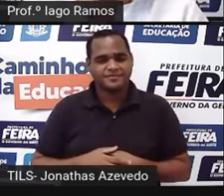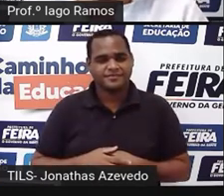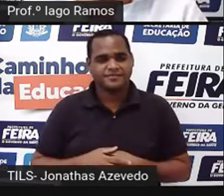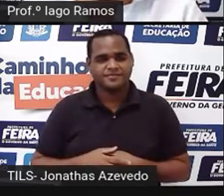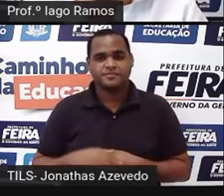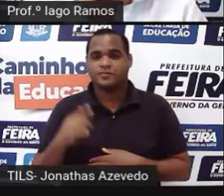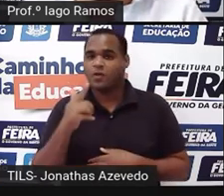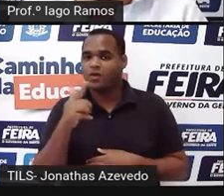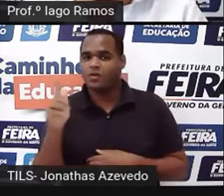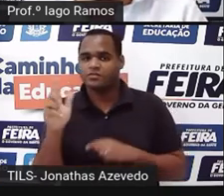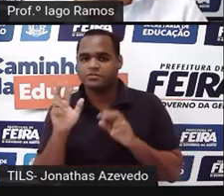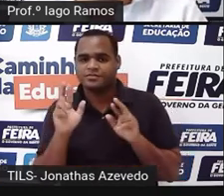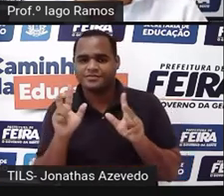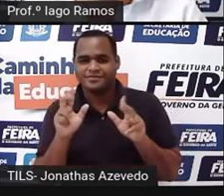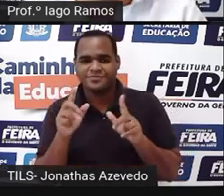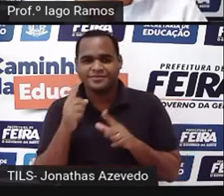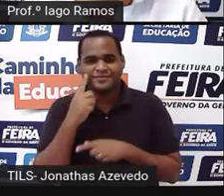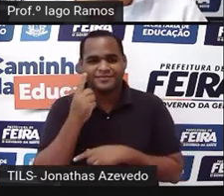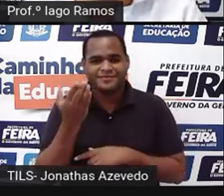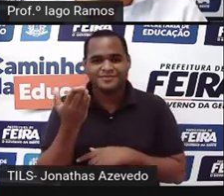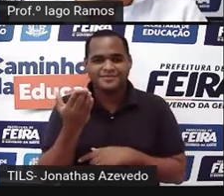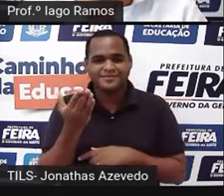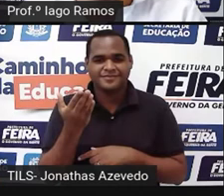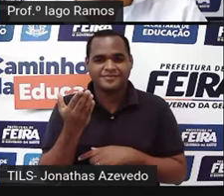Esse outro aqui, olha só, lá em cima,